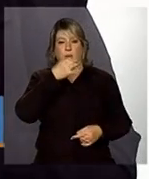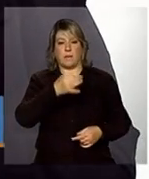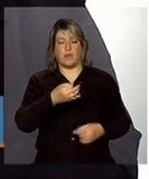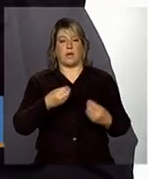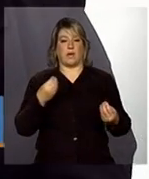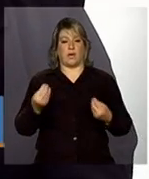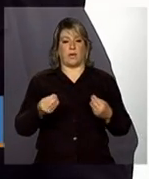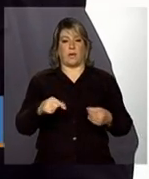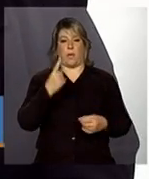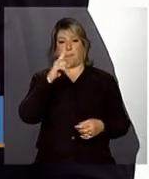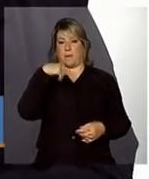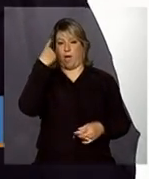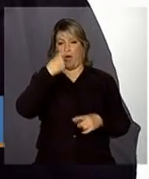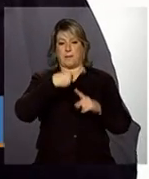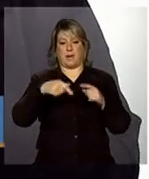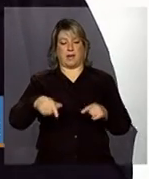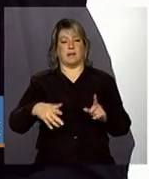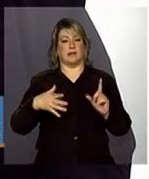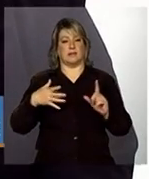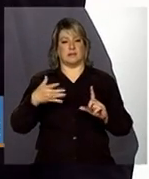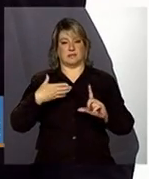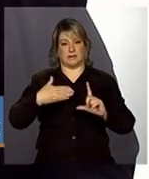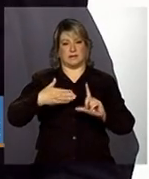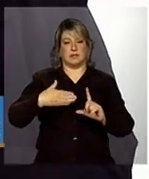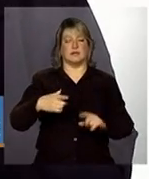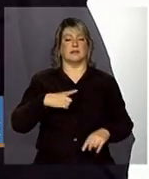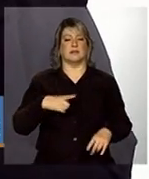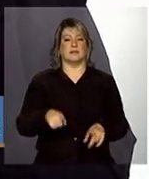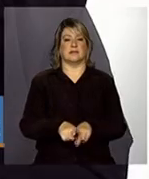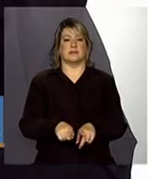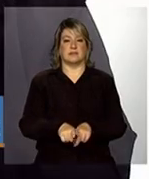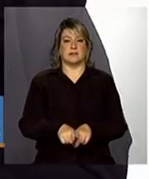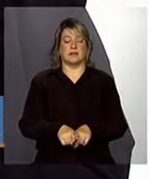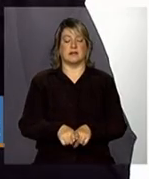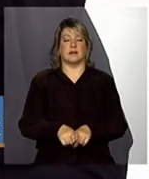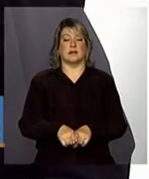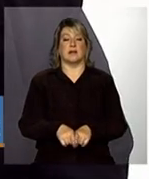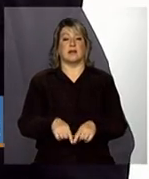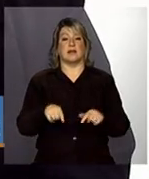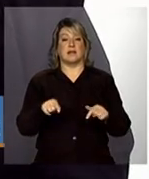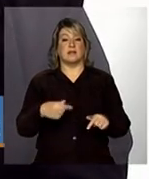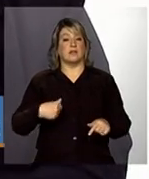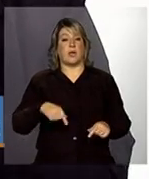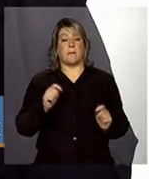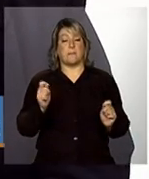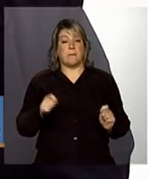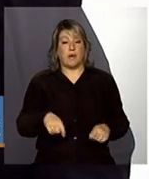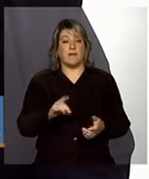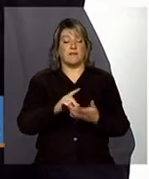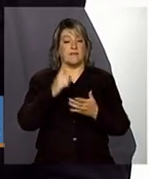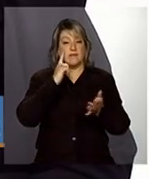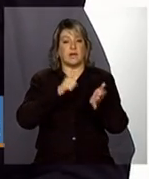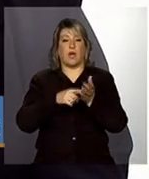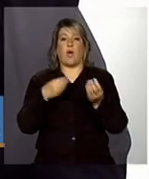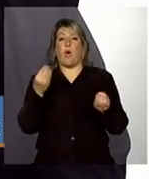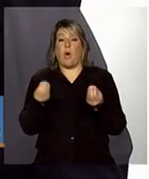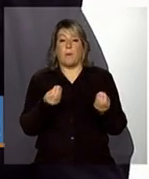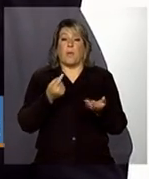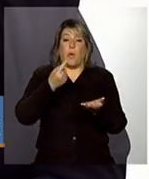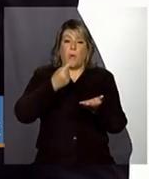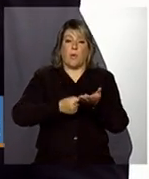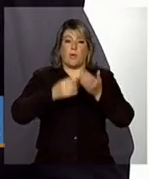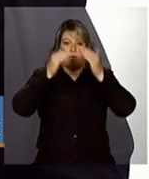meia aqui da conferência, dessa teleconferência, no sentido de que a gente possa, de fato, cumprir esse,